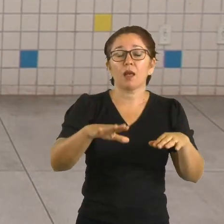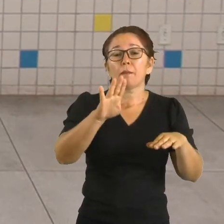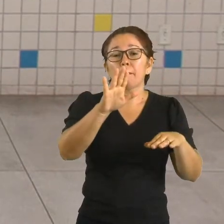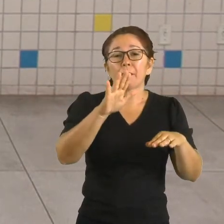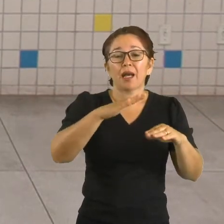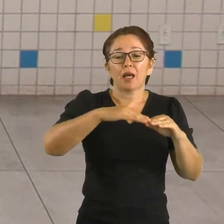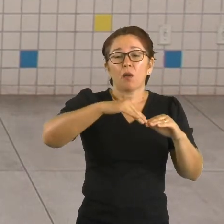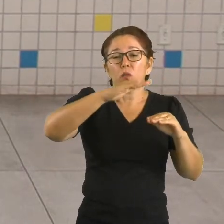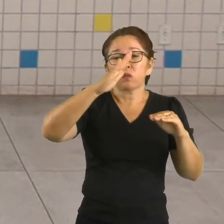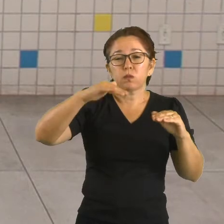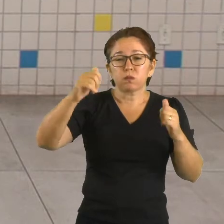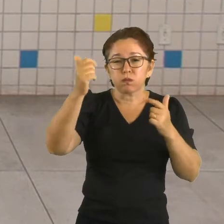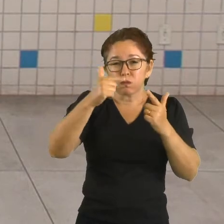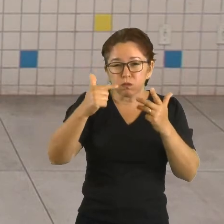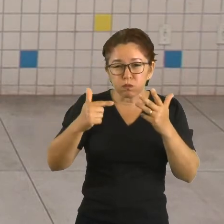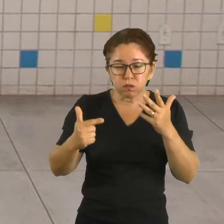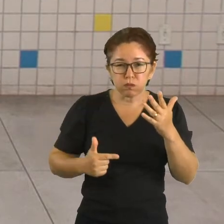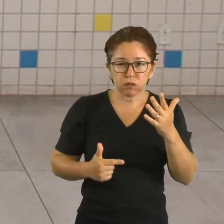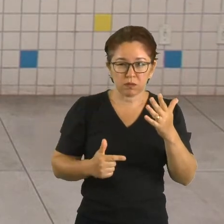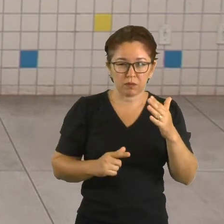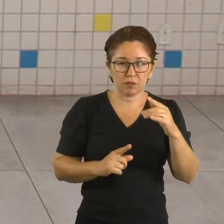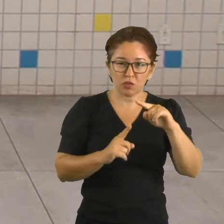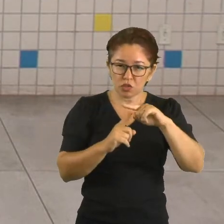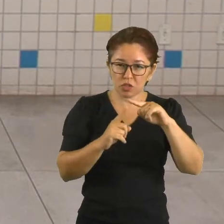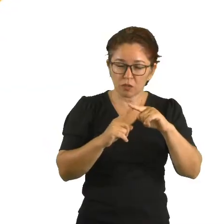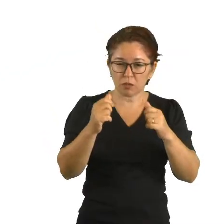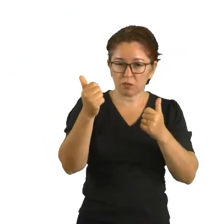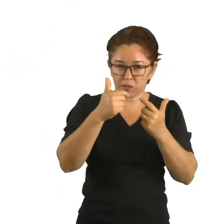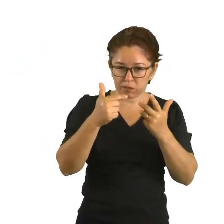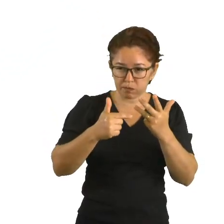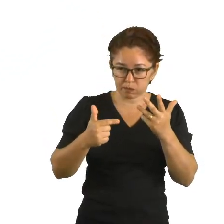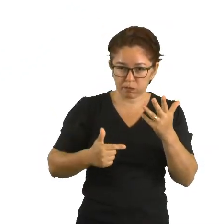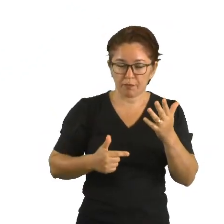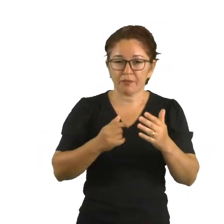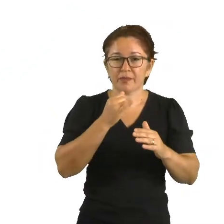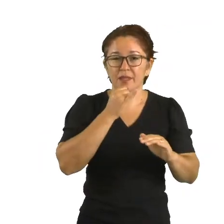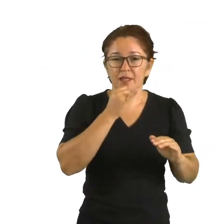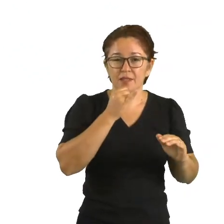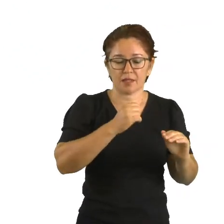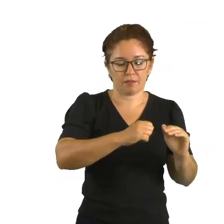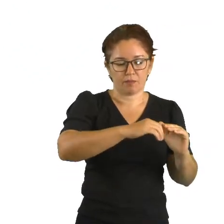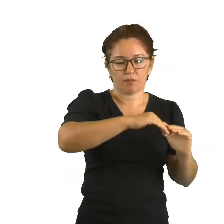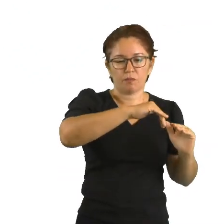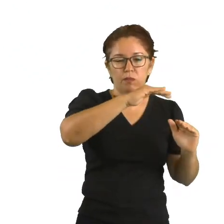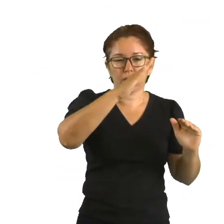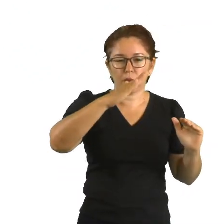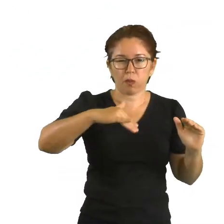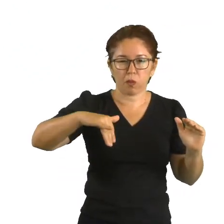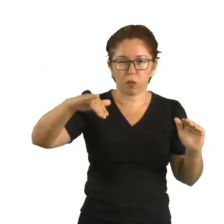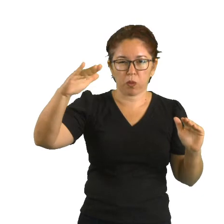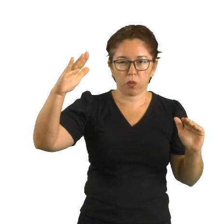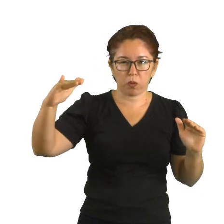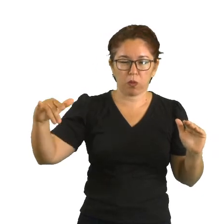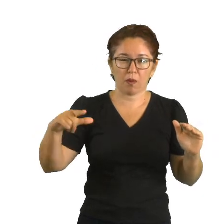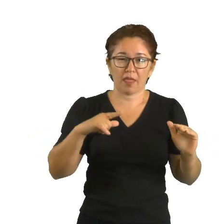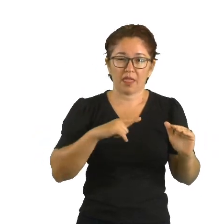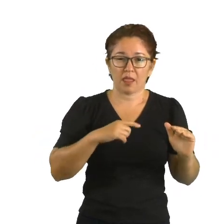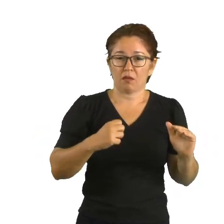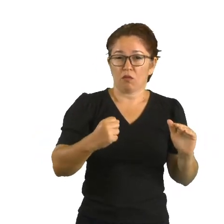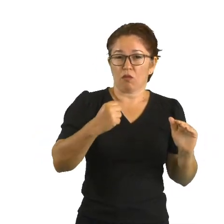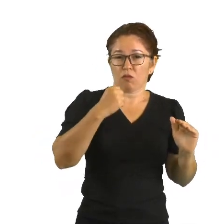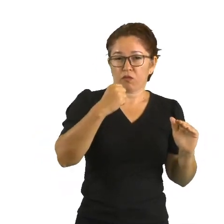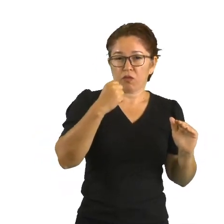Uma onda sonora, ela tem a intensidade sonora dela, tá? Que ela vai estar relacionada à amplitude.